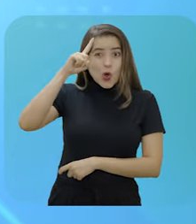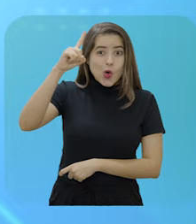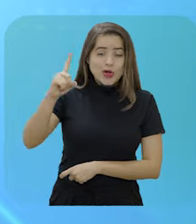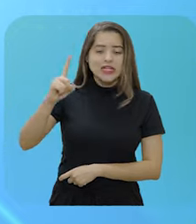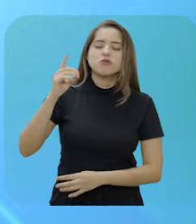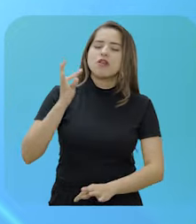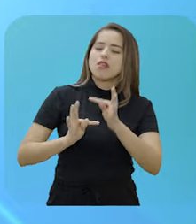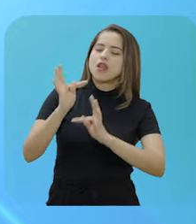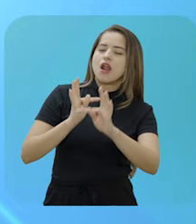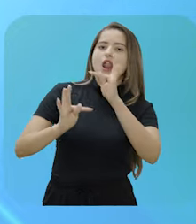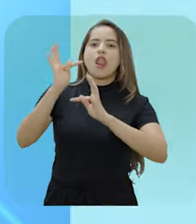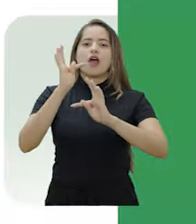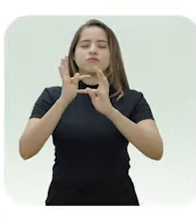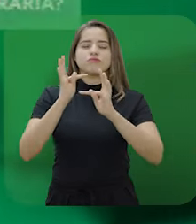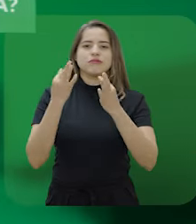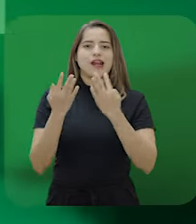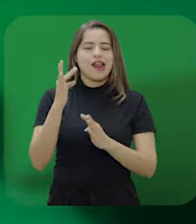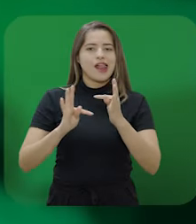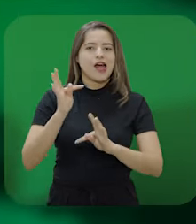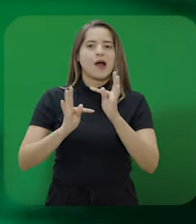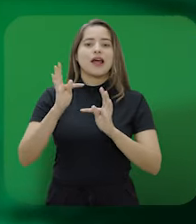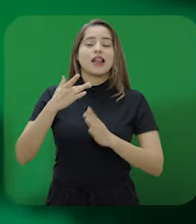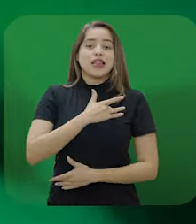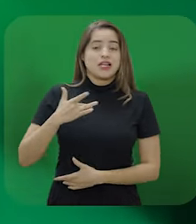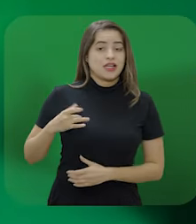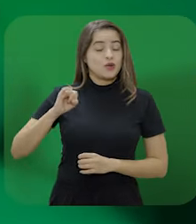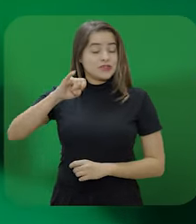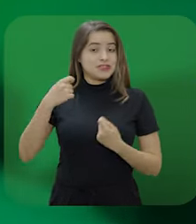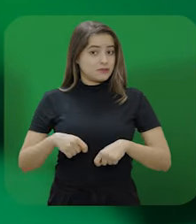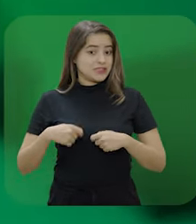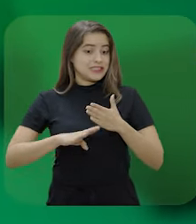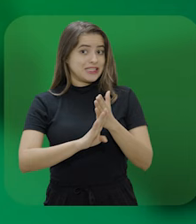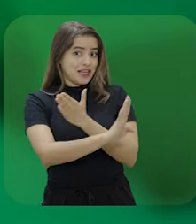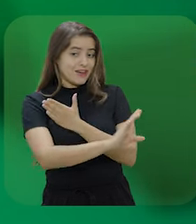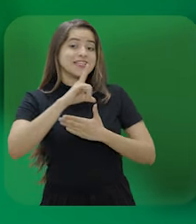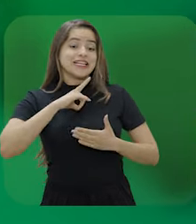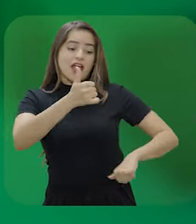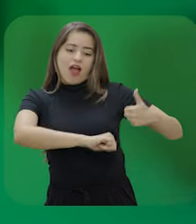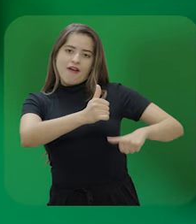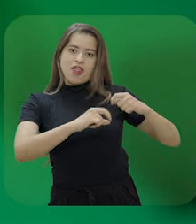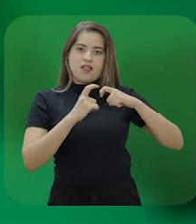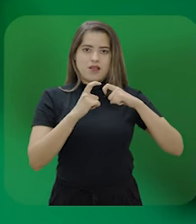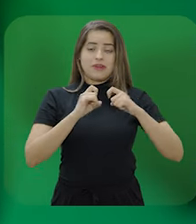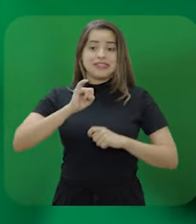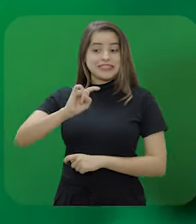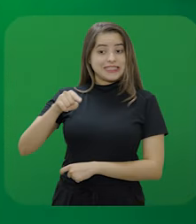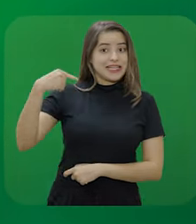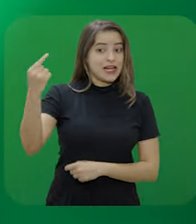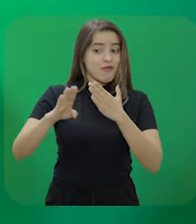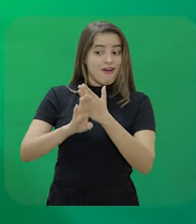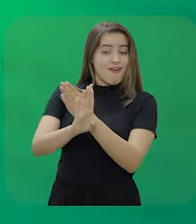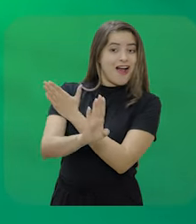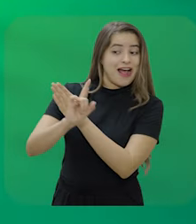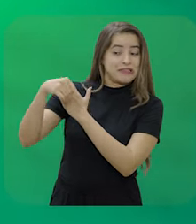passar por avaliação pericial. E se mesmo após a licença para tratamento de saúde, o servidor ou servidora